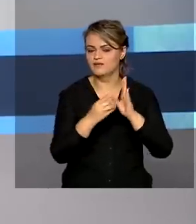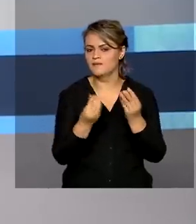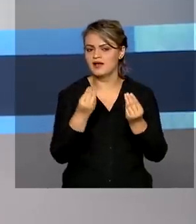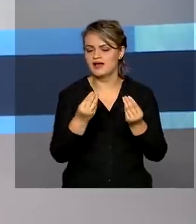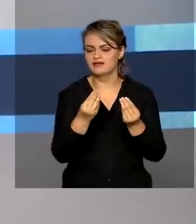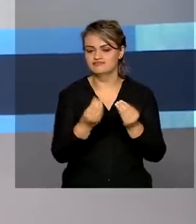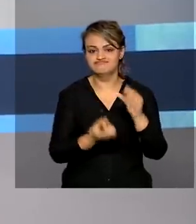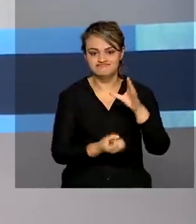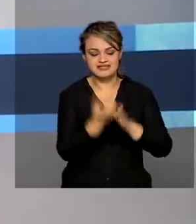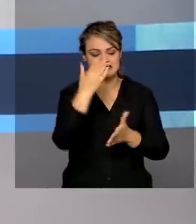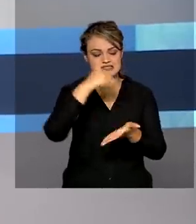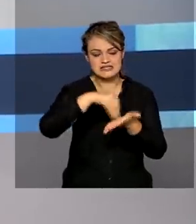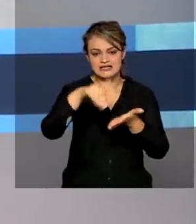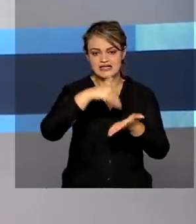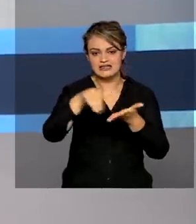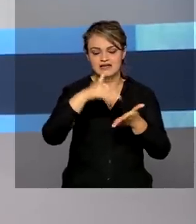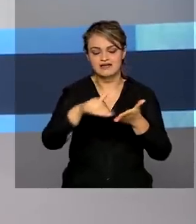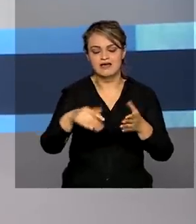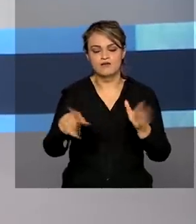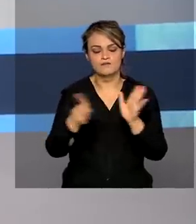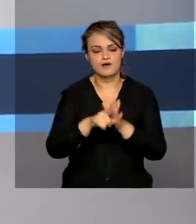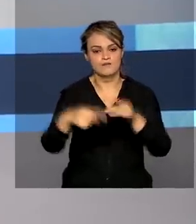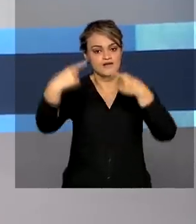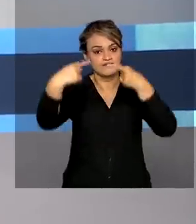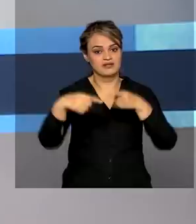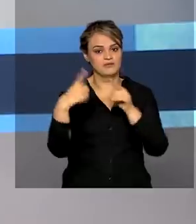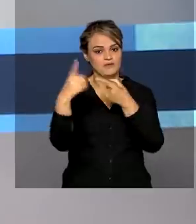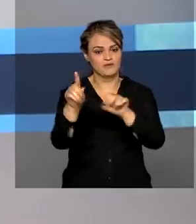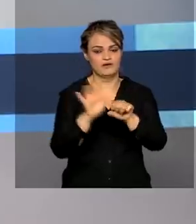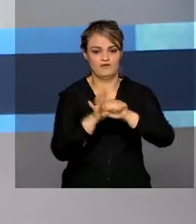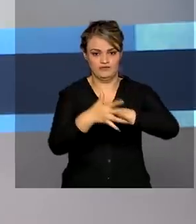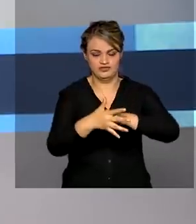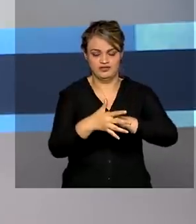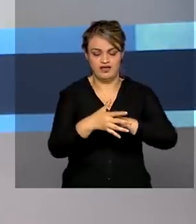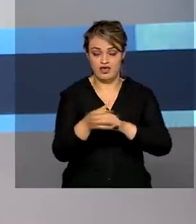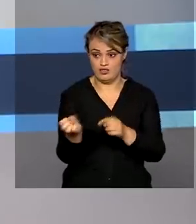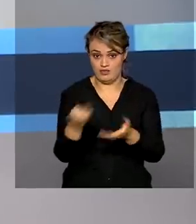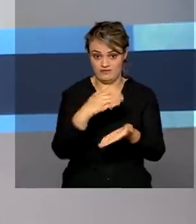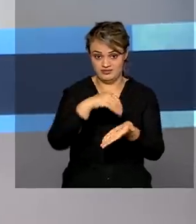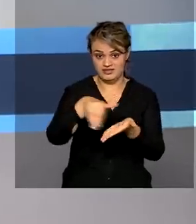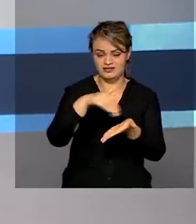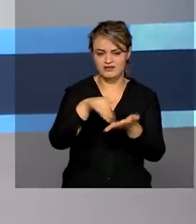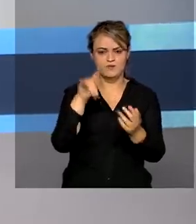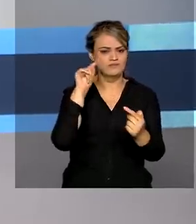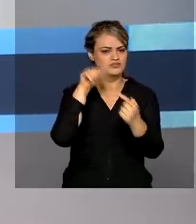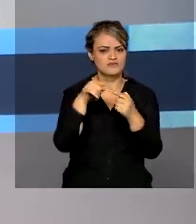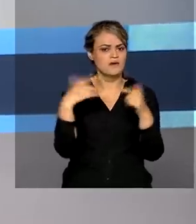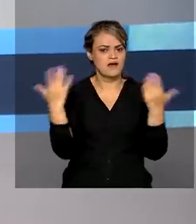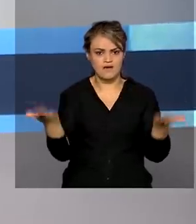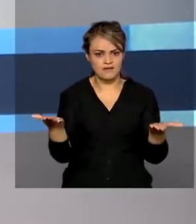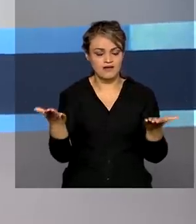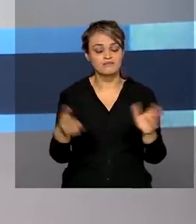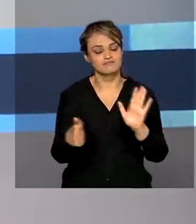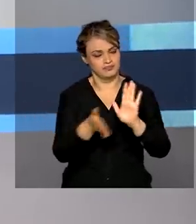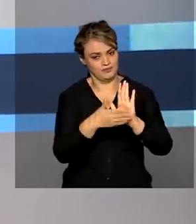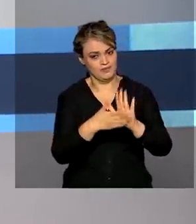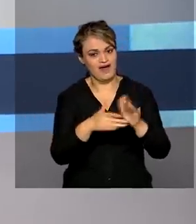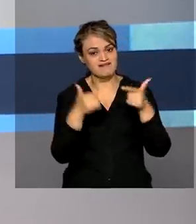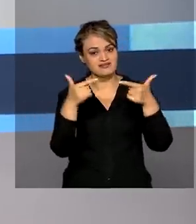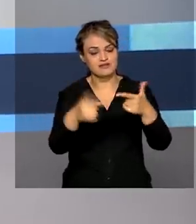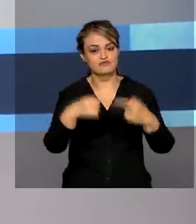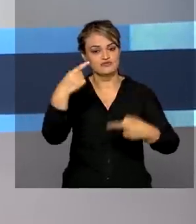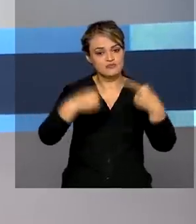a Secretaria Extraordinária de Enfrentamento à Covid-19. A nova unidade tem o objetivo de propor ações de